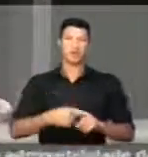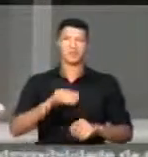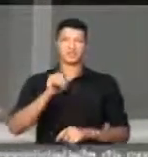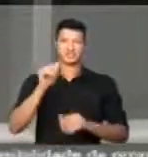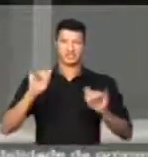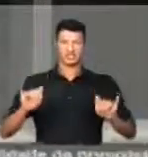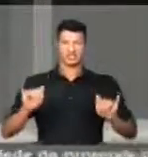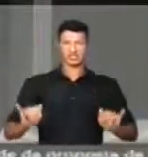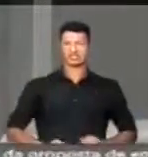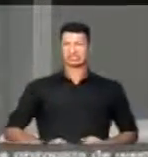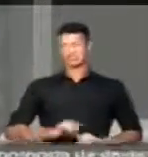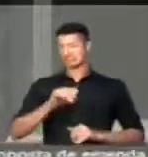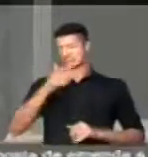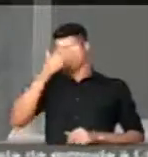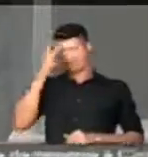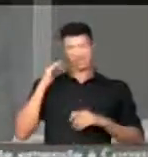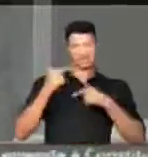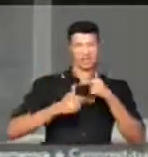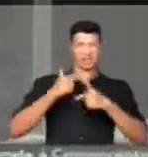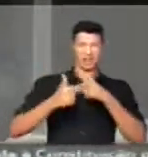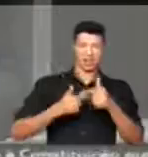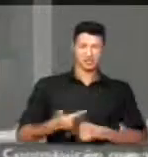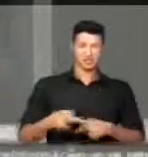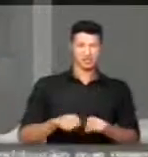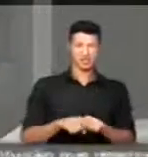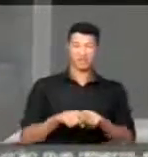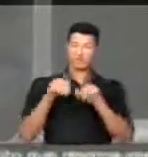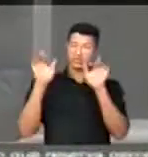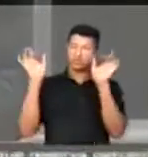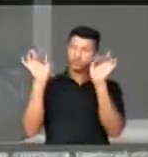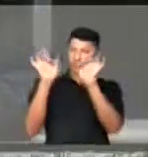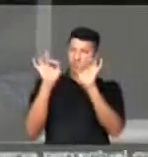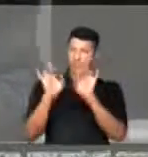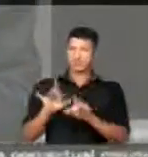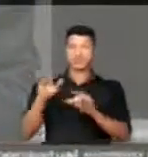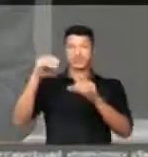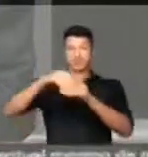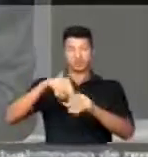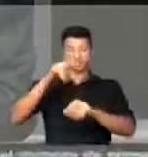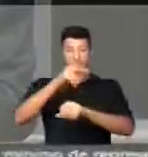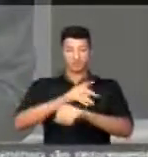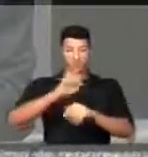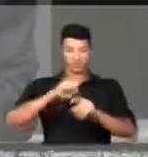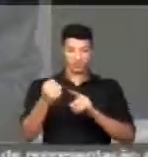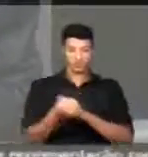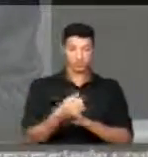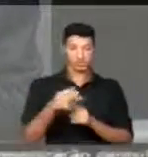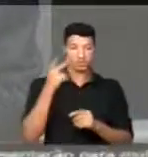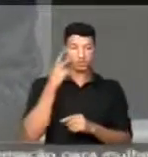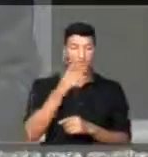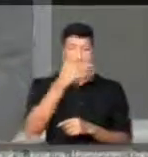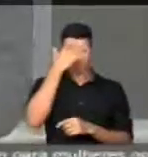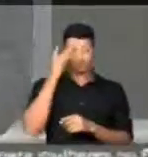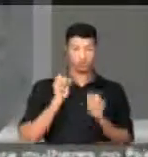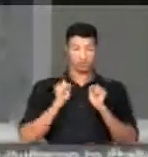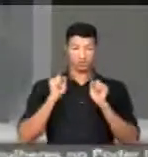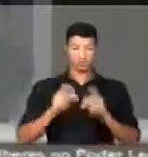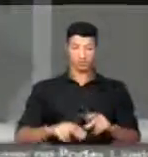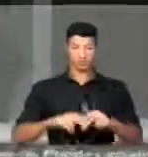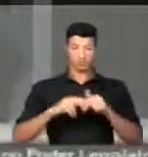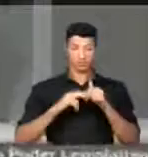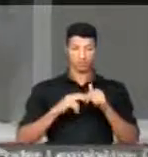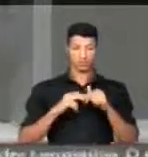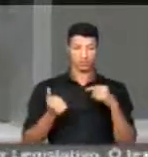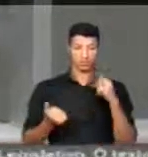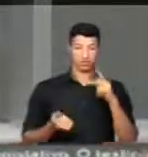sacrifícios para os trabalhadores e, em especial, na Previdência Social, para os aposentados. Por